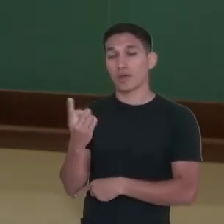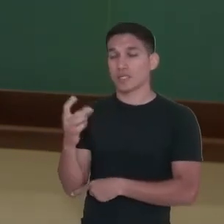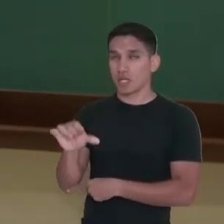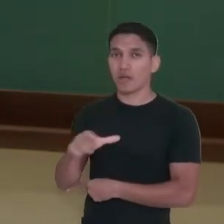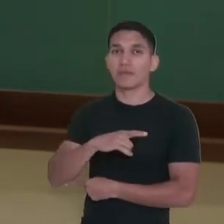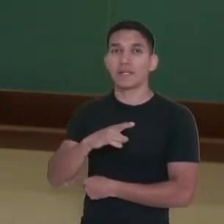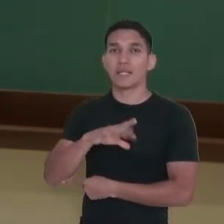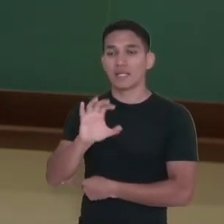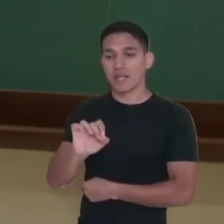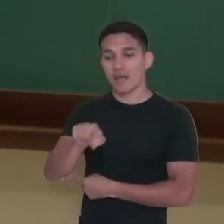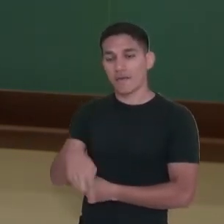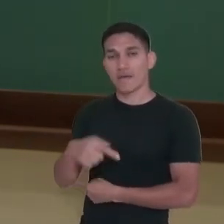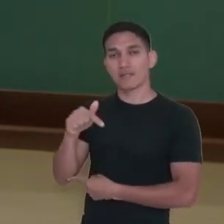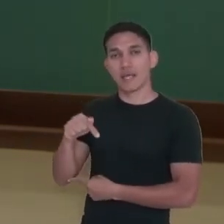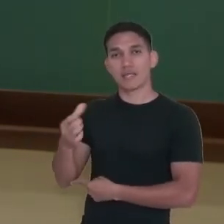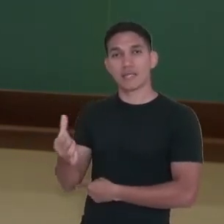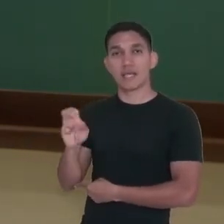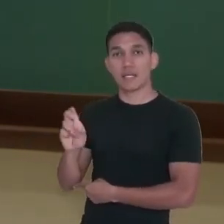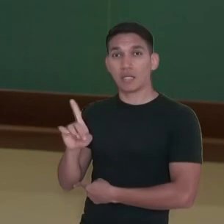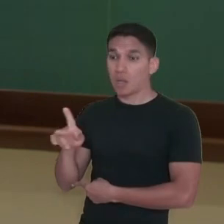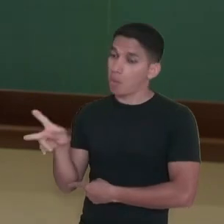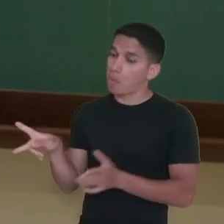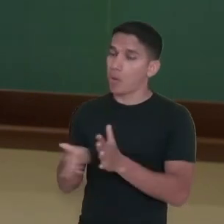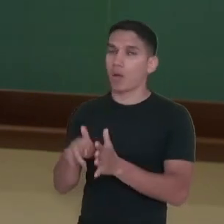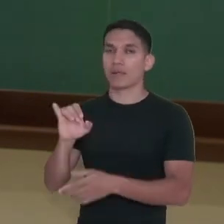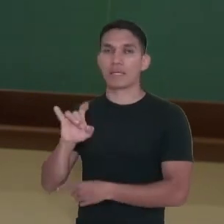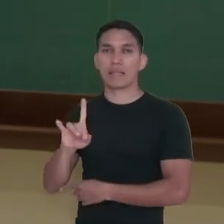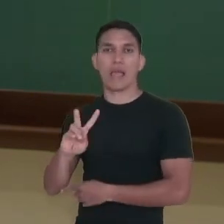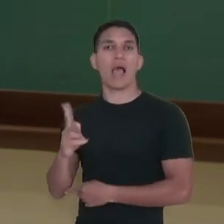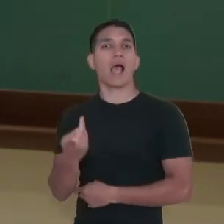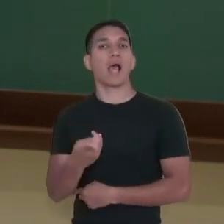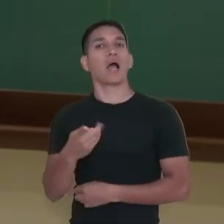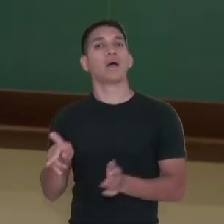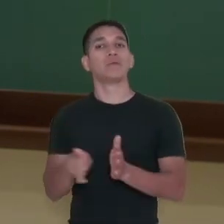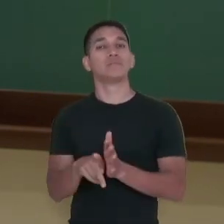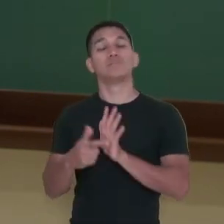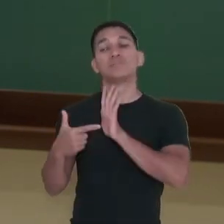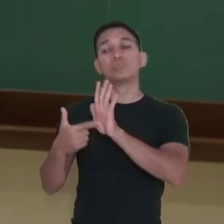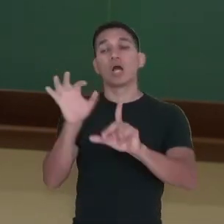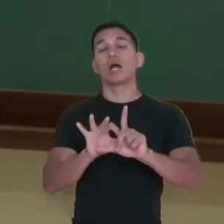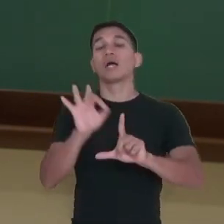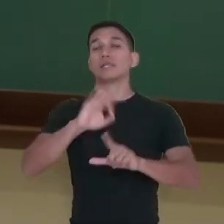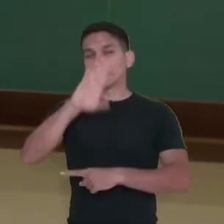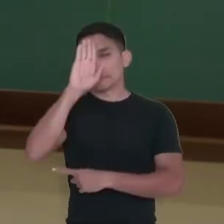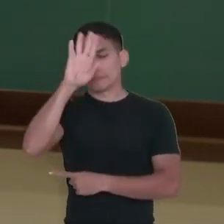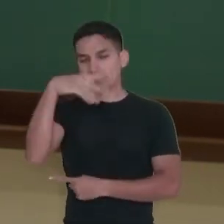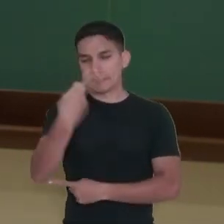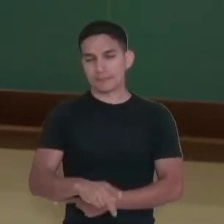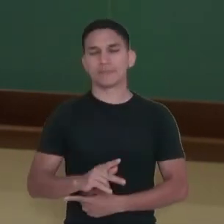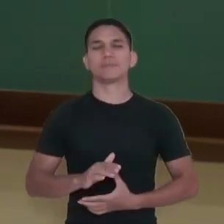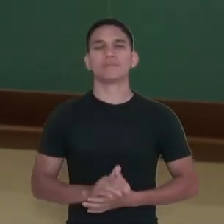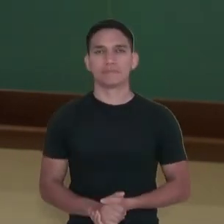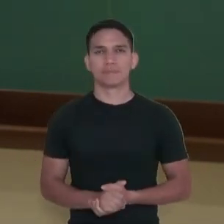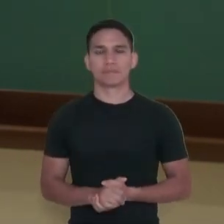0,765 com o IDH, que é um dos indicadores, um dos principais indicadores